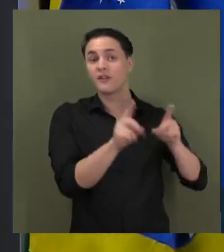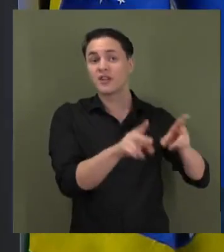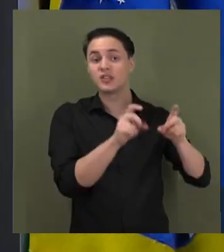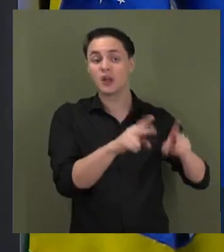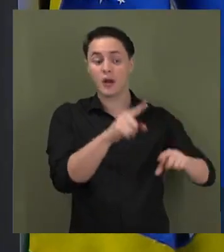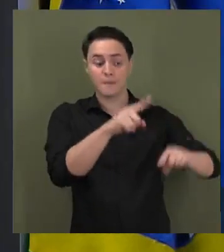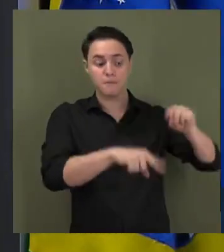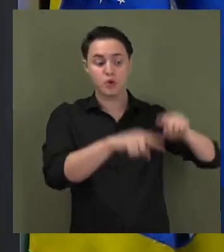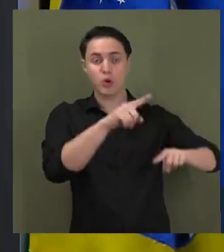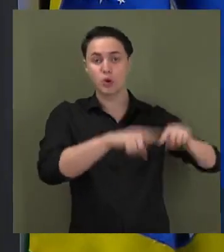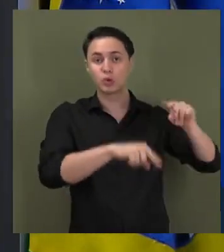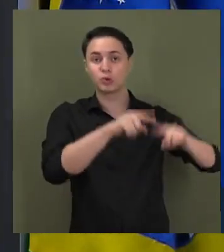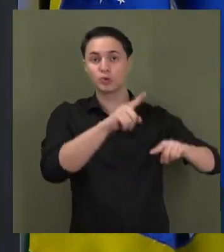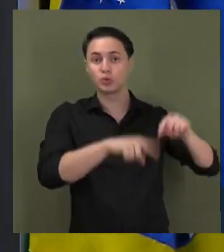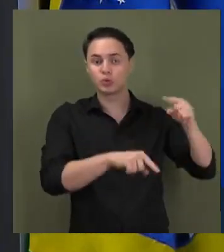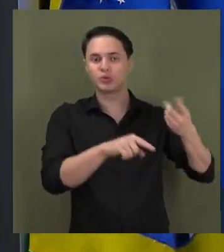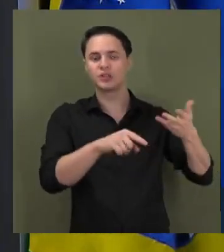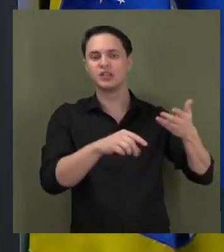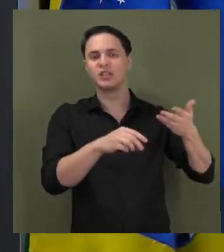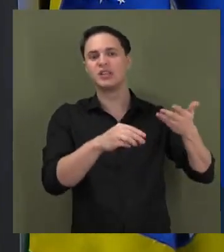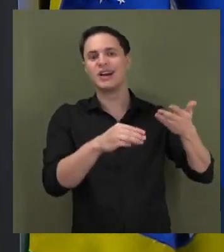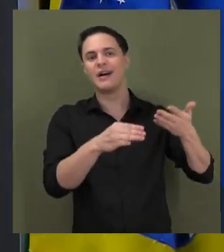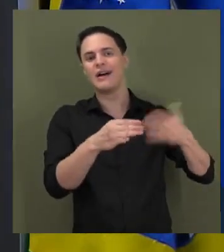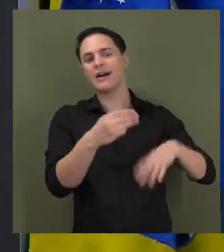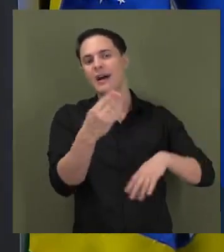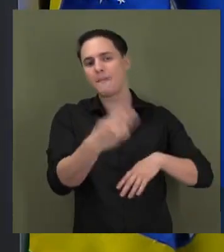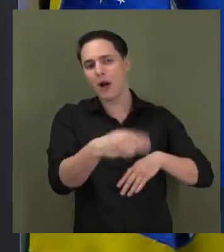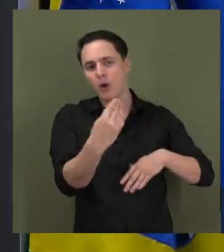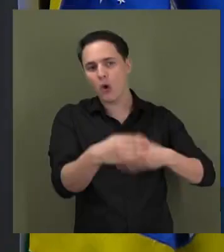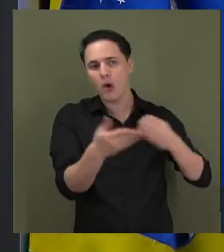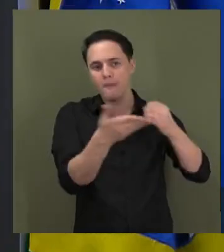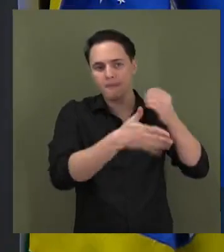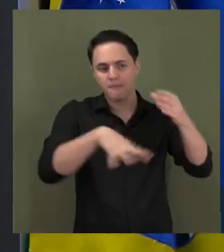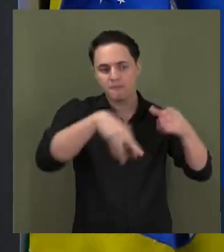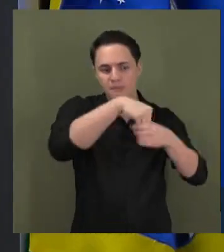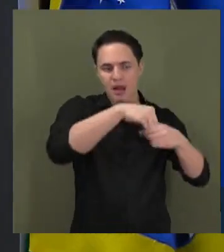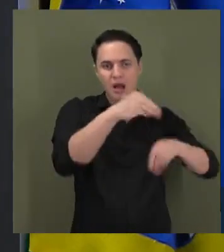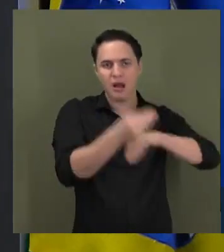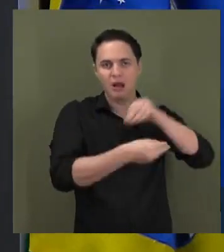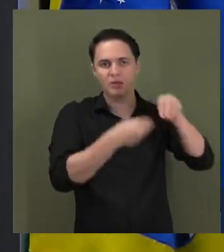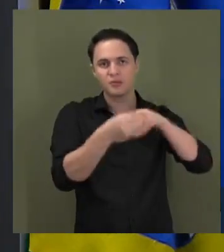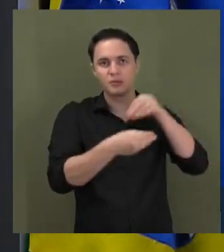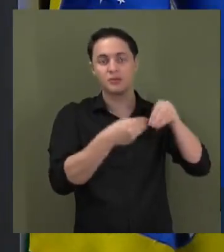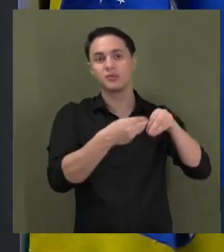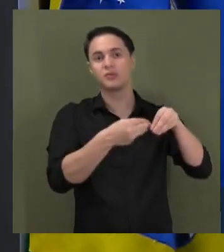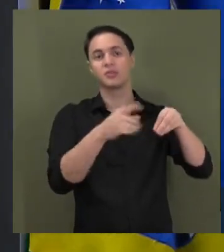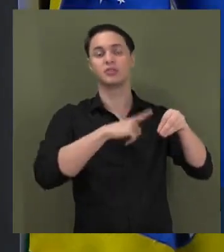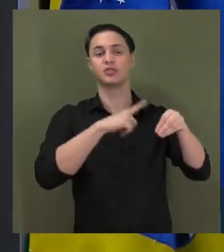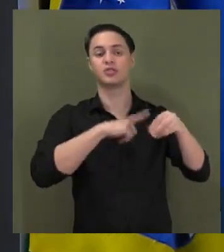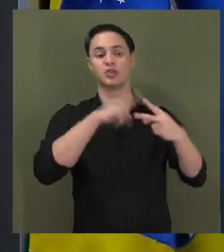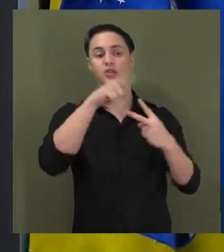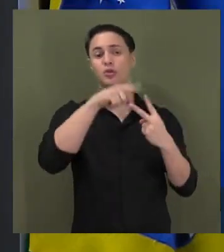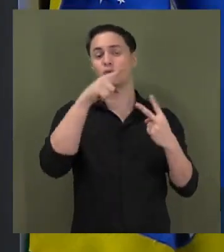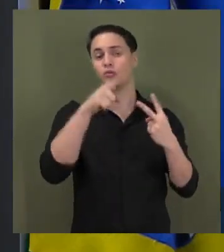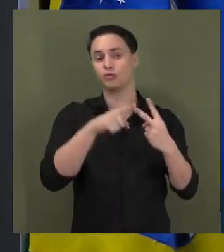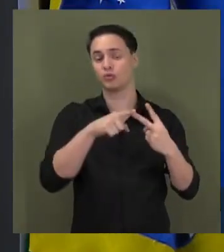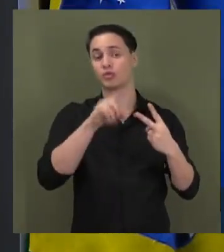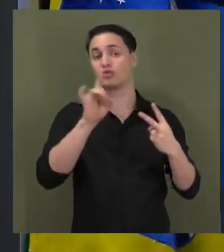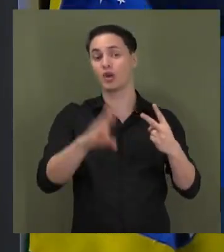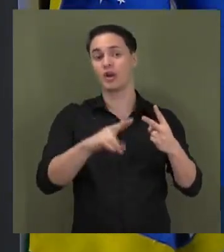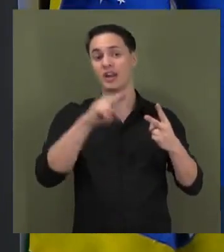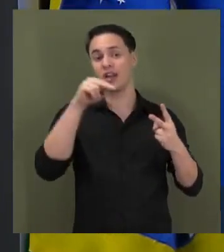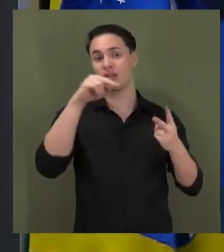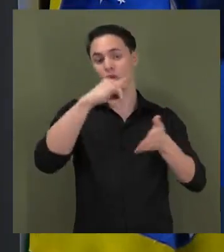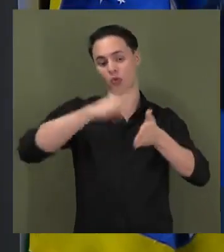produtos à base da maconha, que só tinha duas notas fiscais